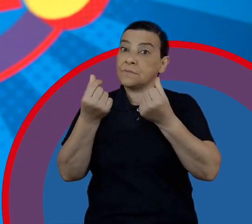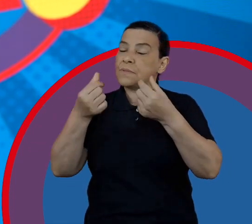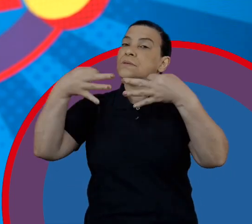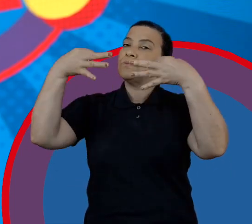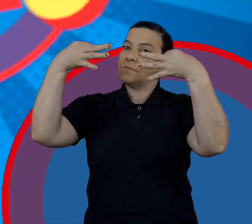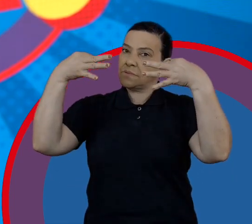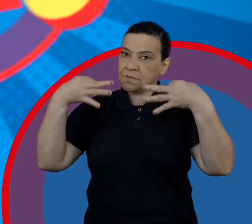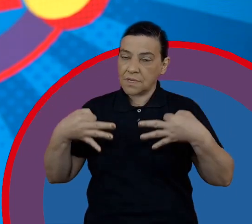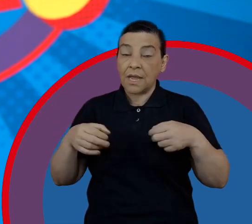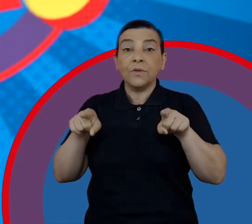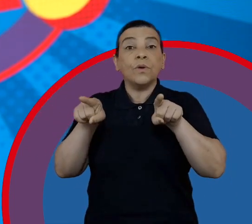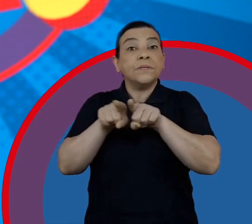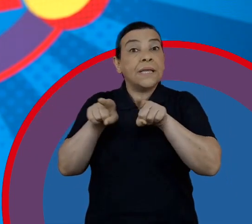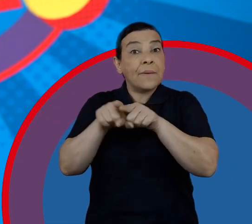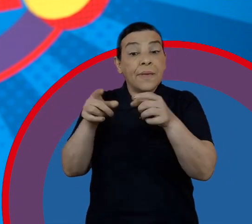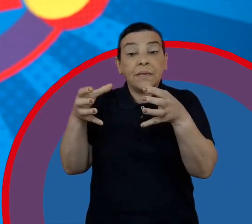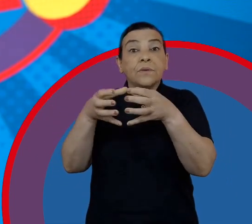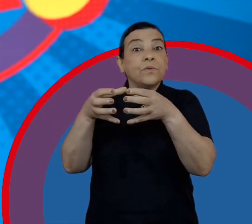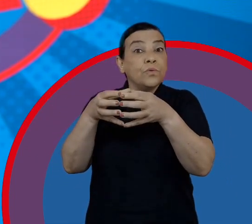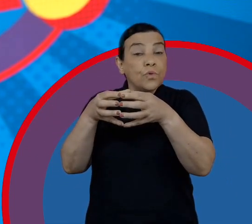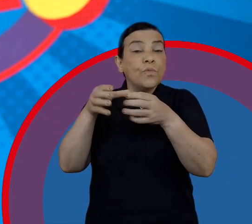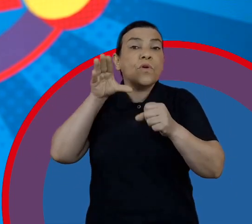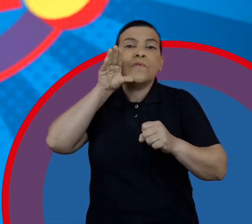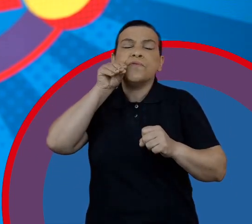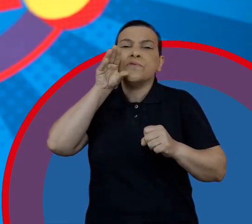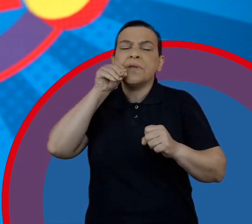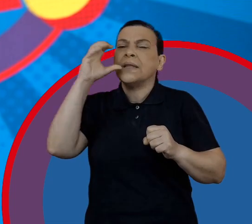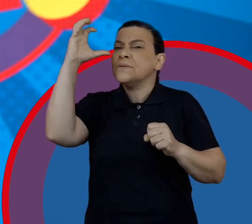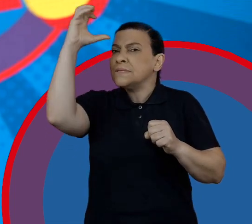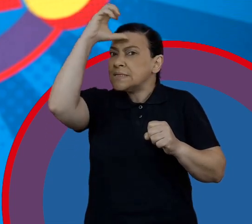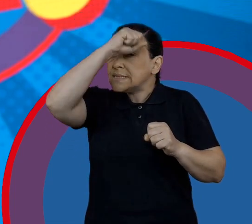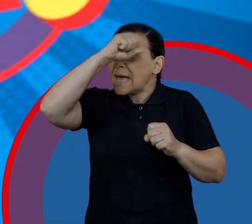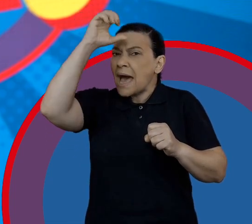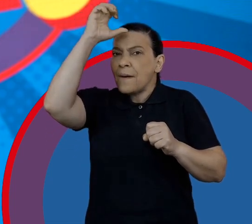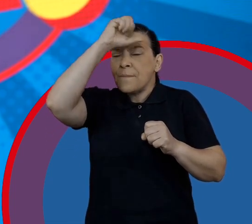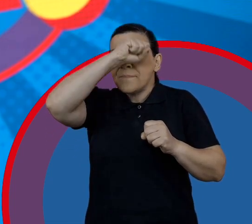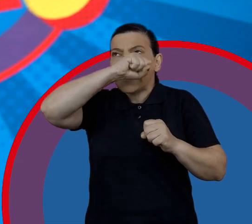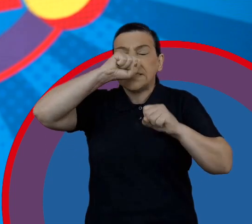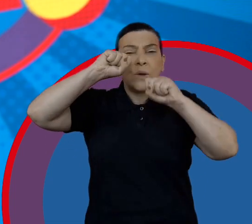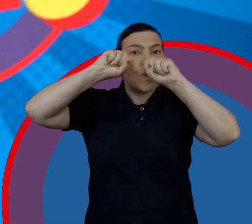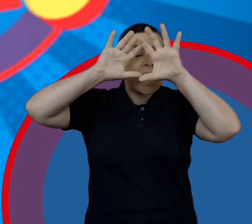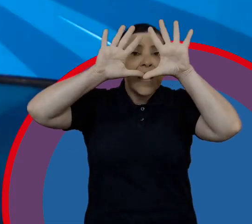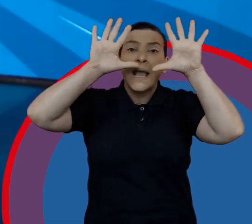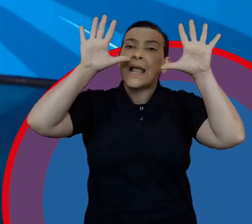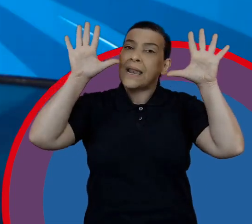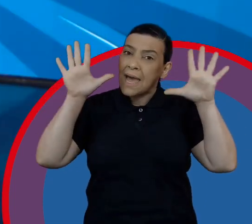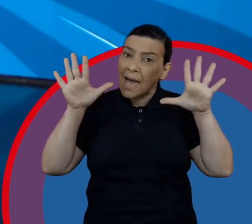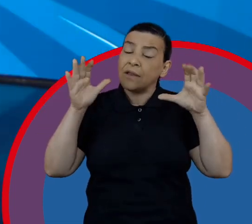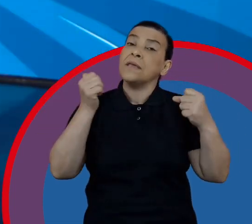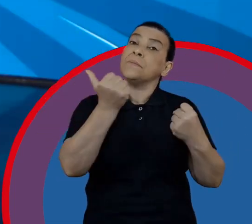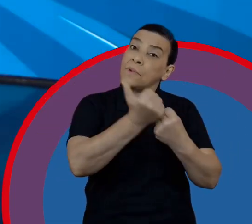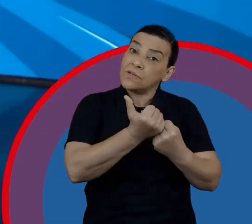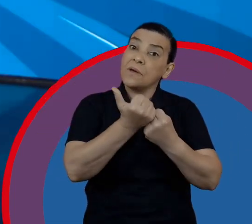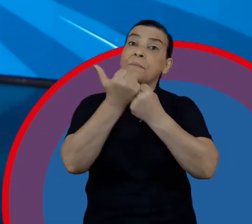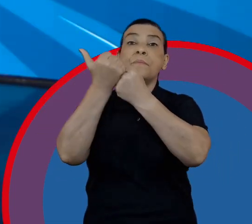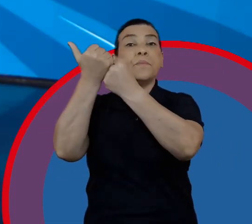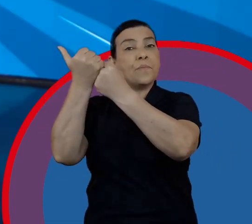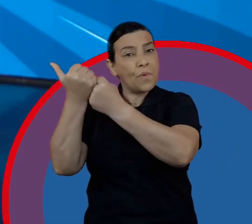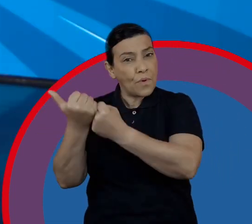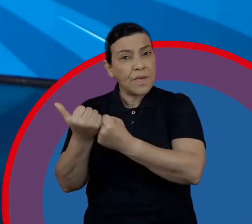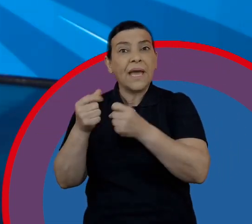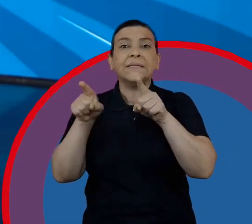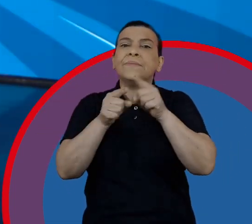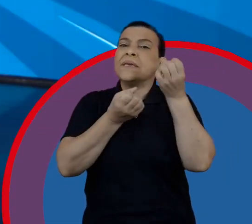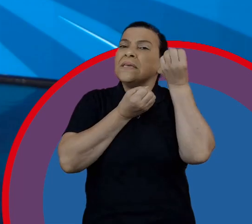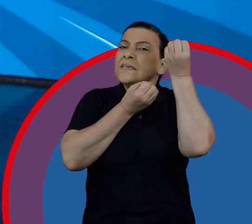Igualar o conhecimento para que todos os colaboradores e colaboradoras possam ser embaixadores